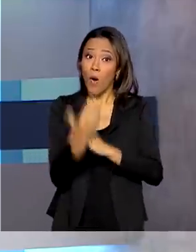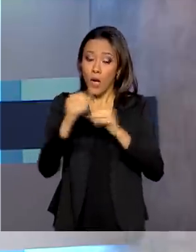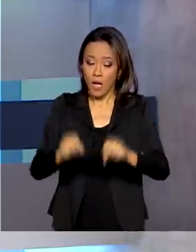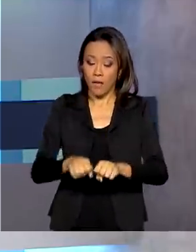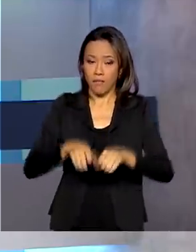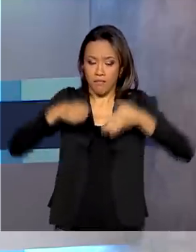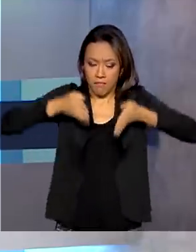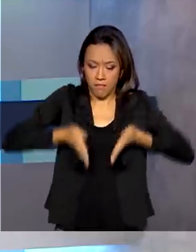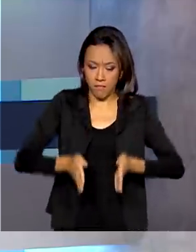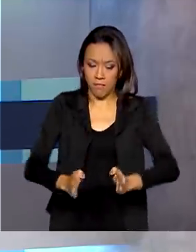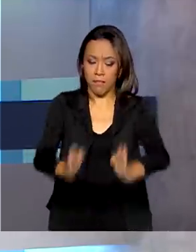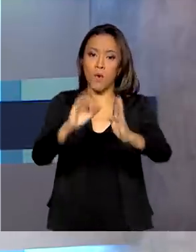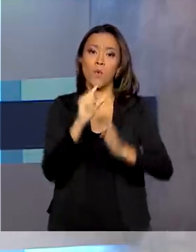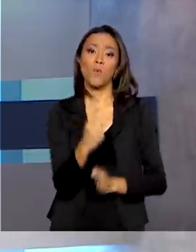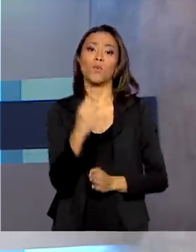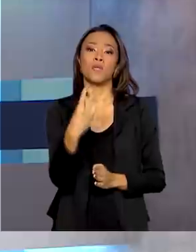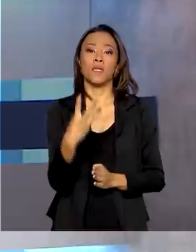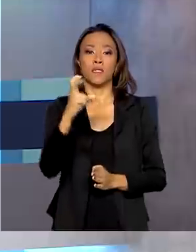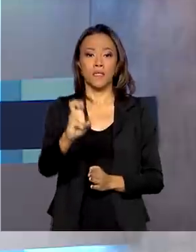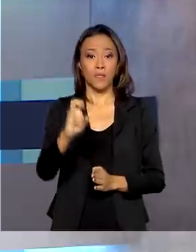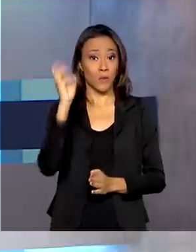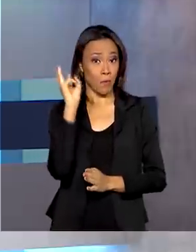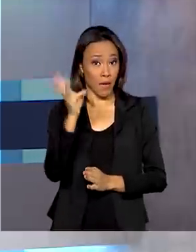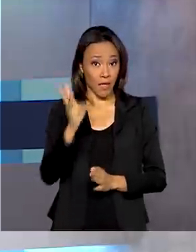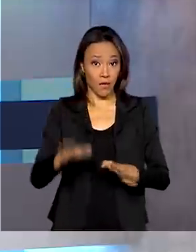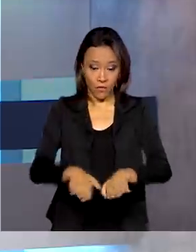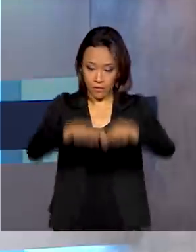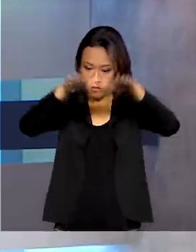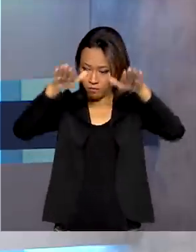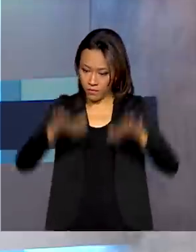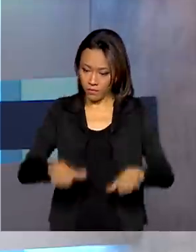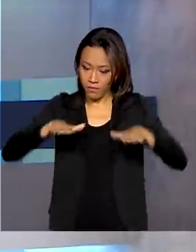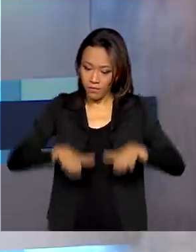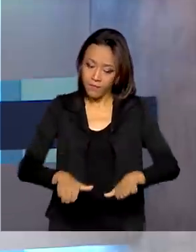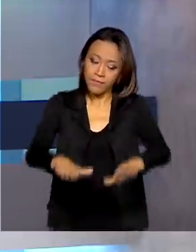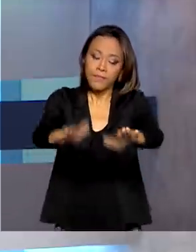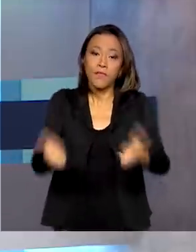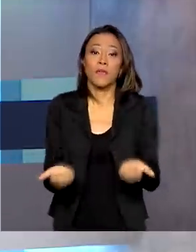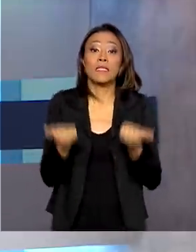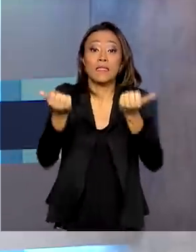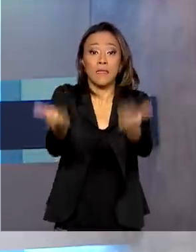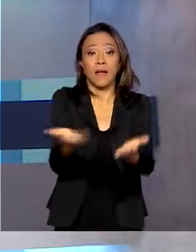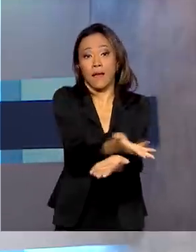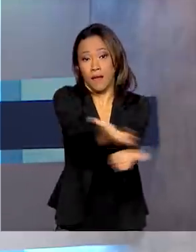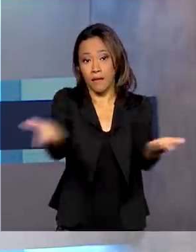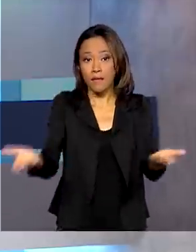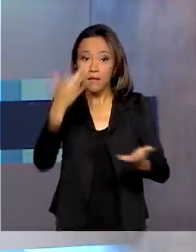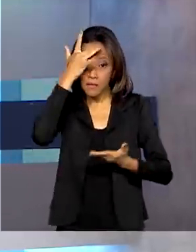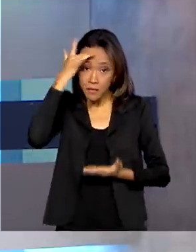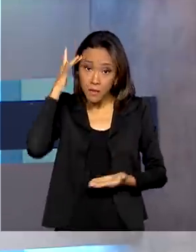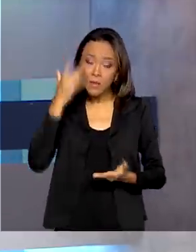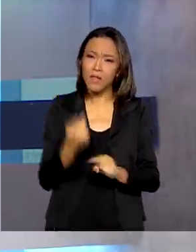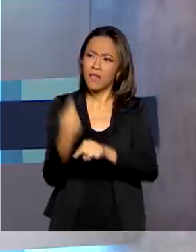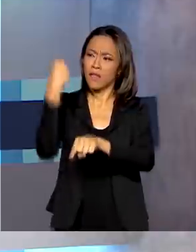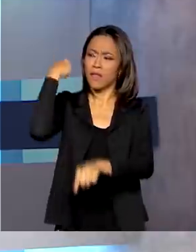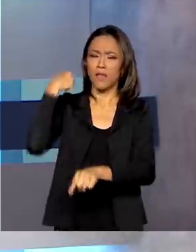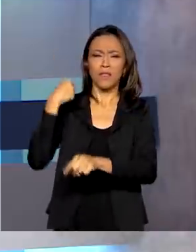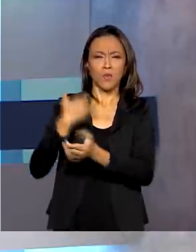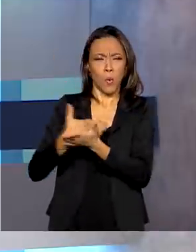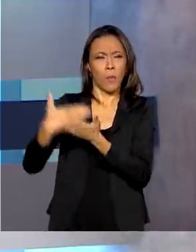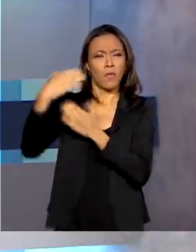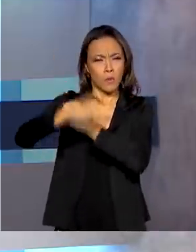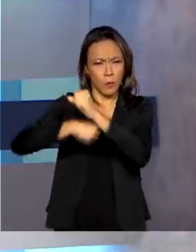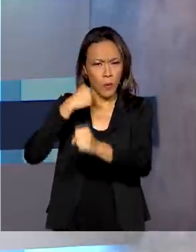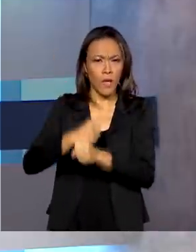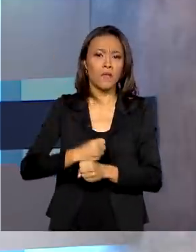-135 no Maranhão irão trazer. Parte da obra foi entregue à população. Desde o início do ano, foram recuperados 550